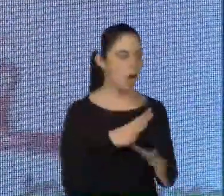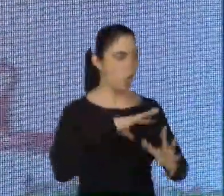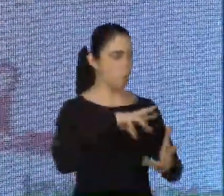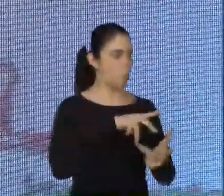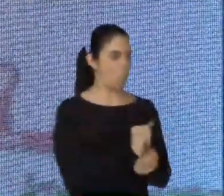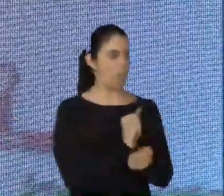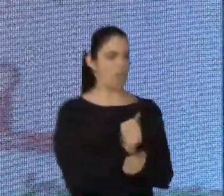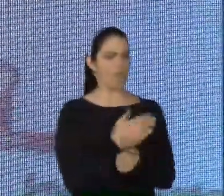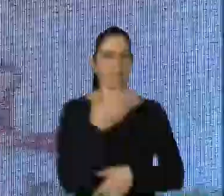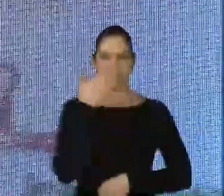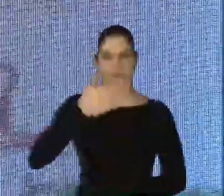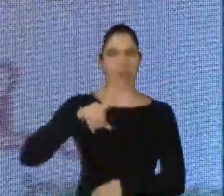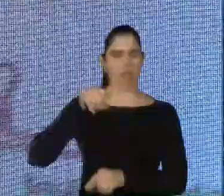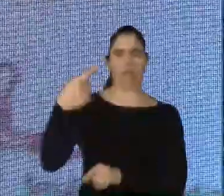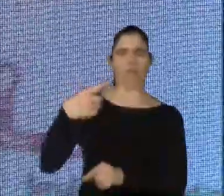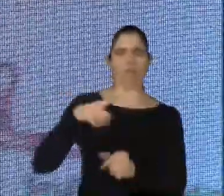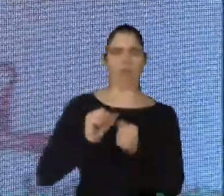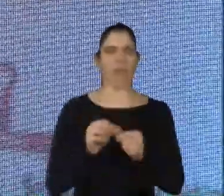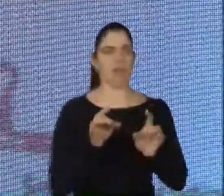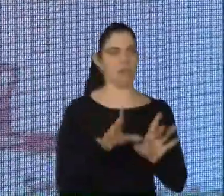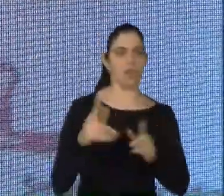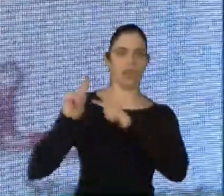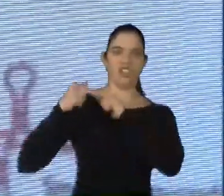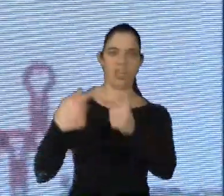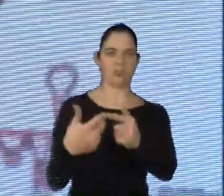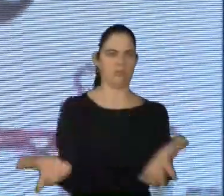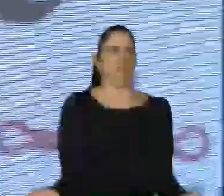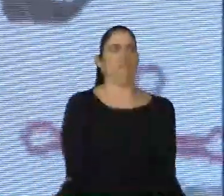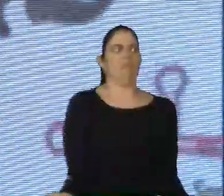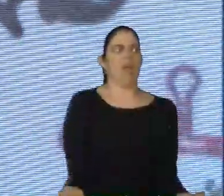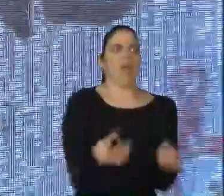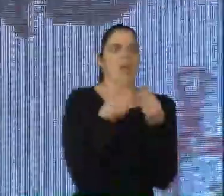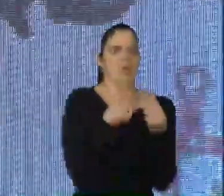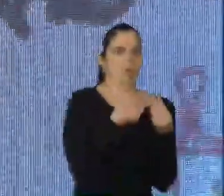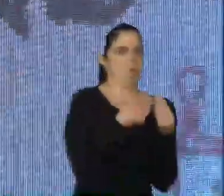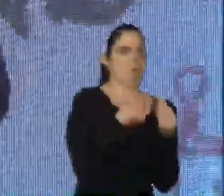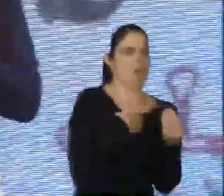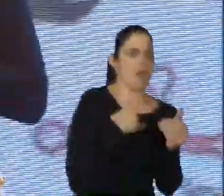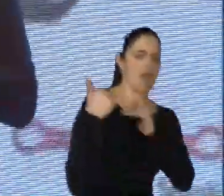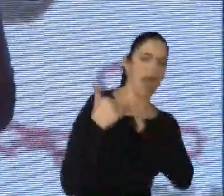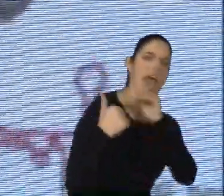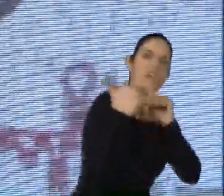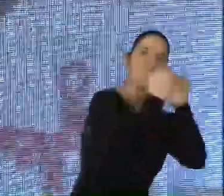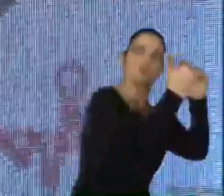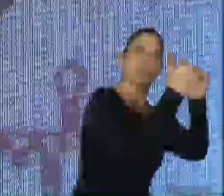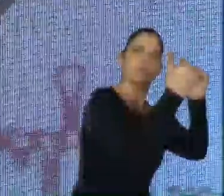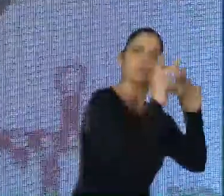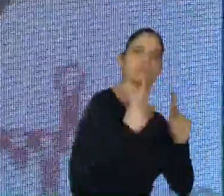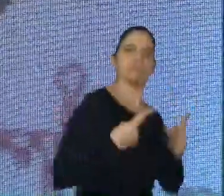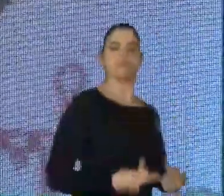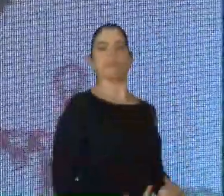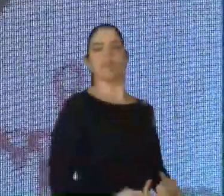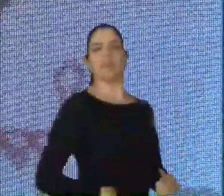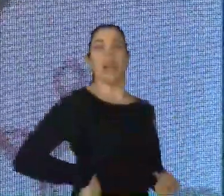completamente hostil, se eu dependesse só da genética, como é que a espécie ia sobreviver? Então, a gente tem que ter essa flexibilidade